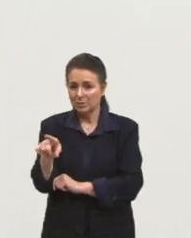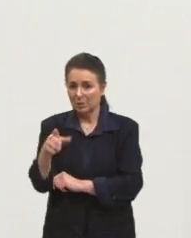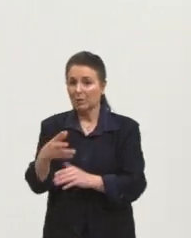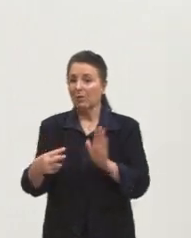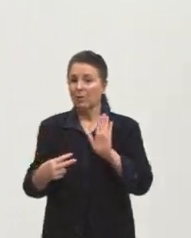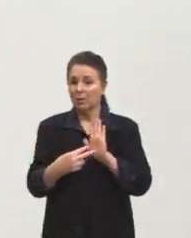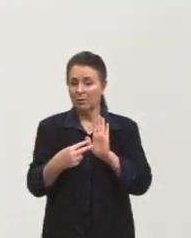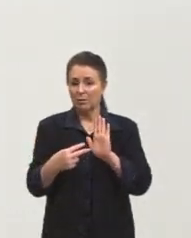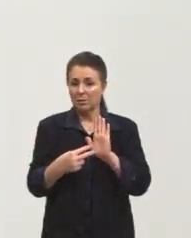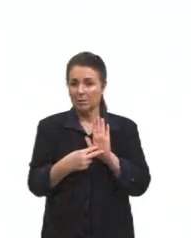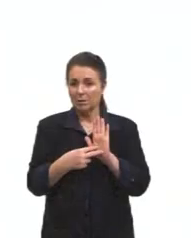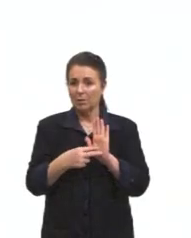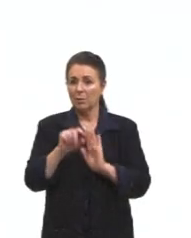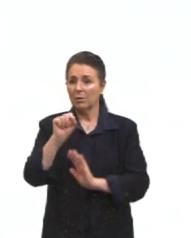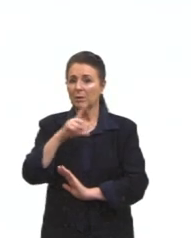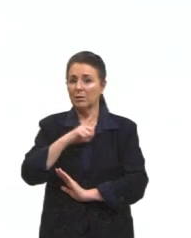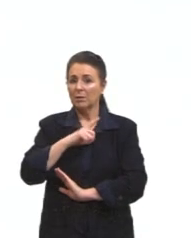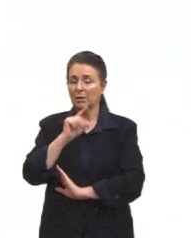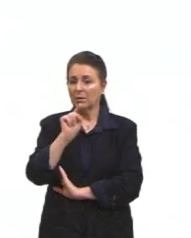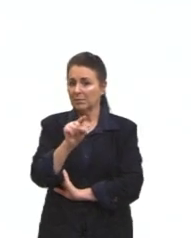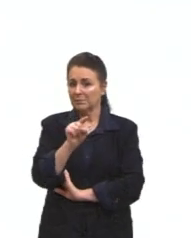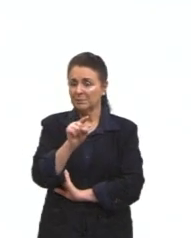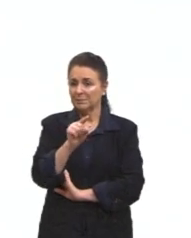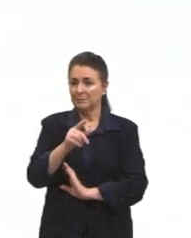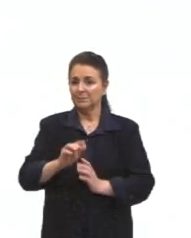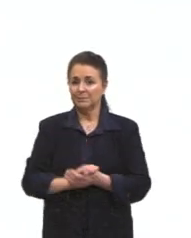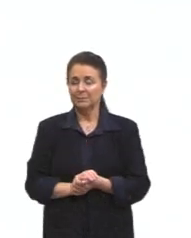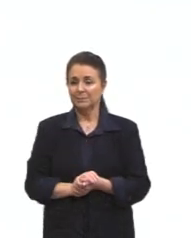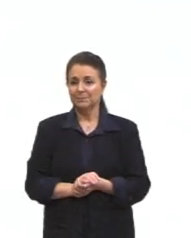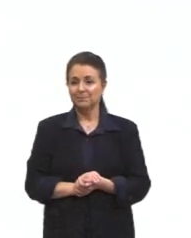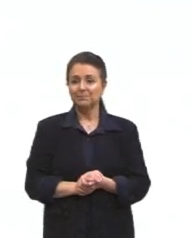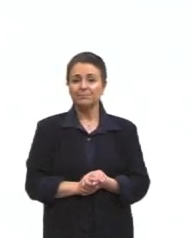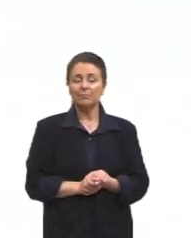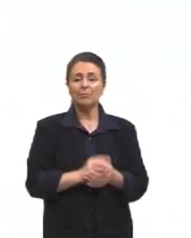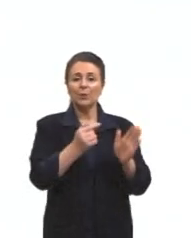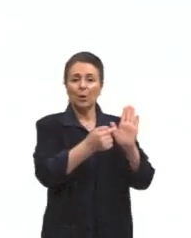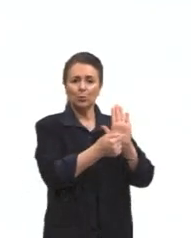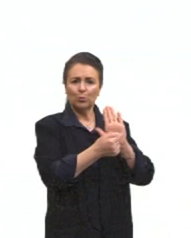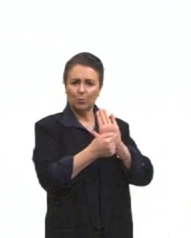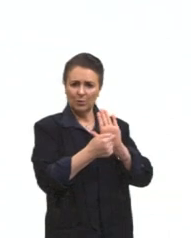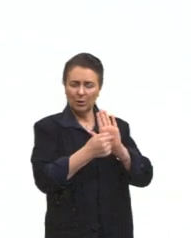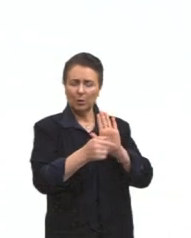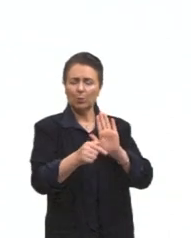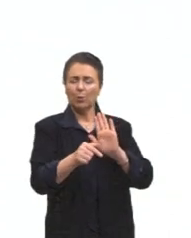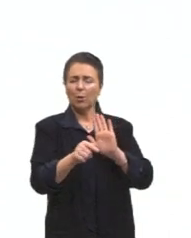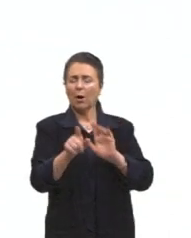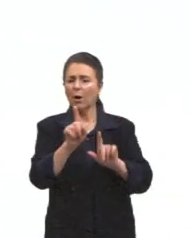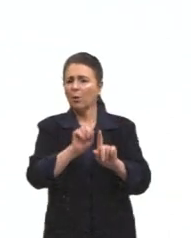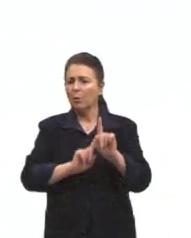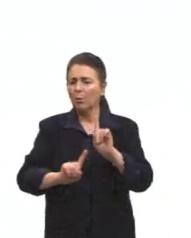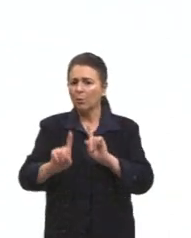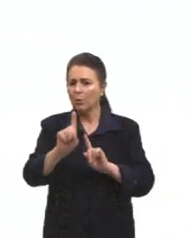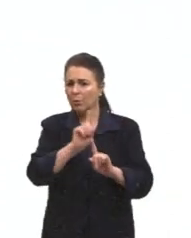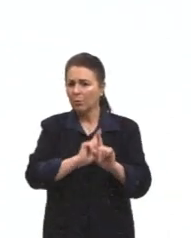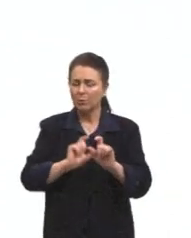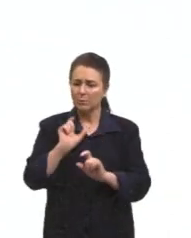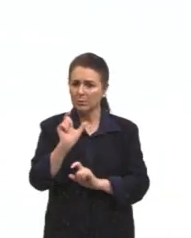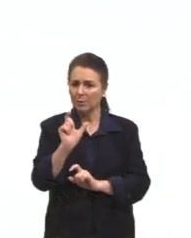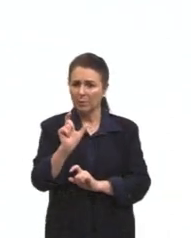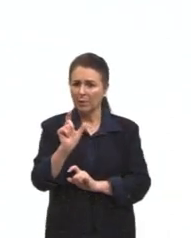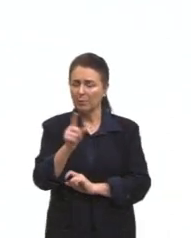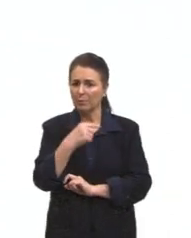Nesse primeiro slide, o que a gente tem, professora Márcia? Então, olha só. Eu trouxe aqui alguns itens importantíssimos para a gente entender